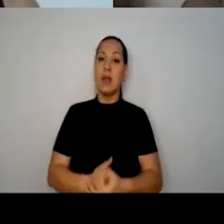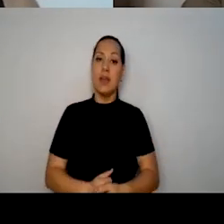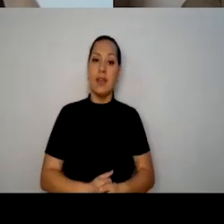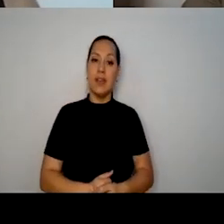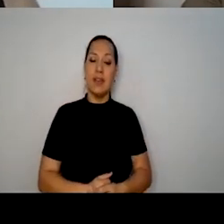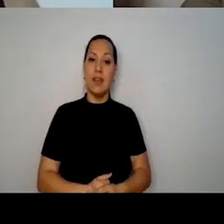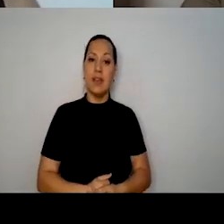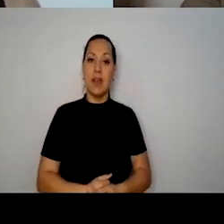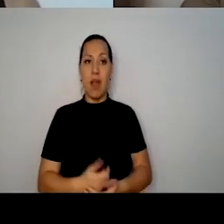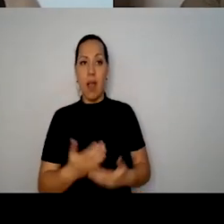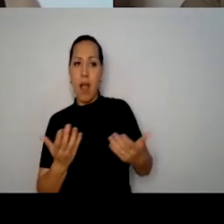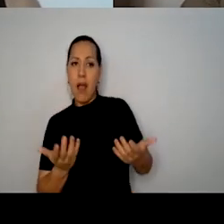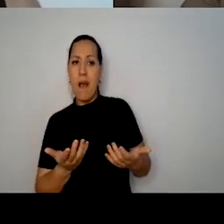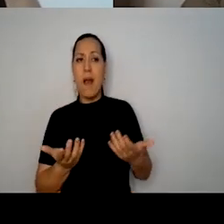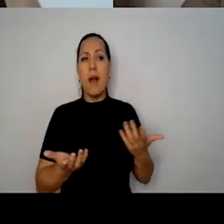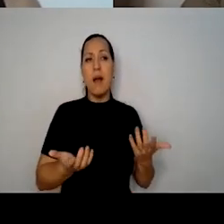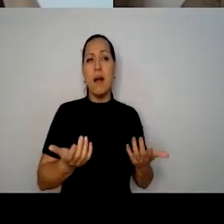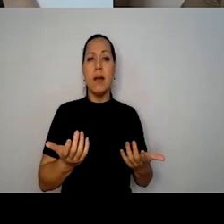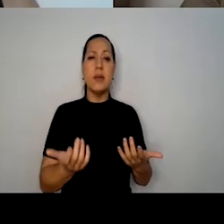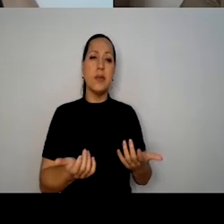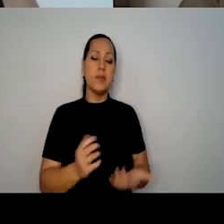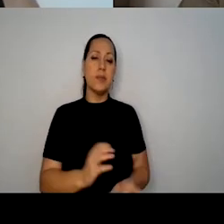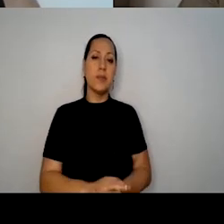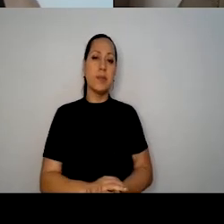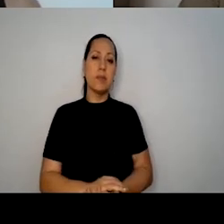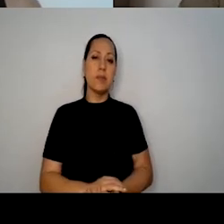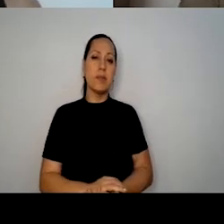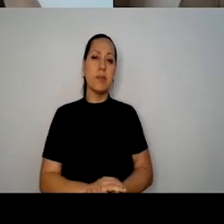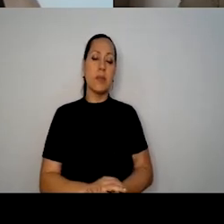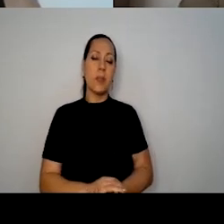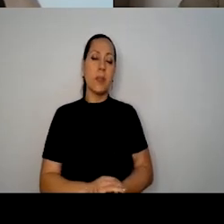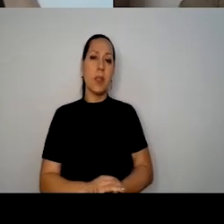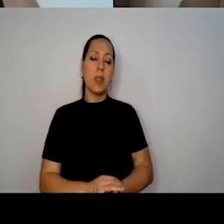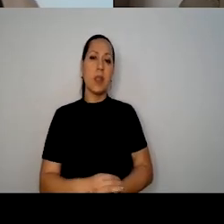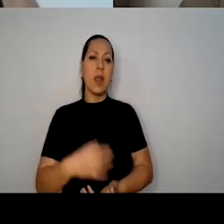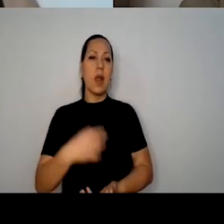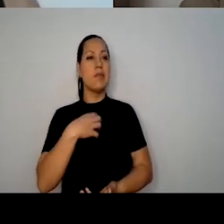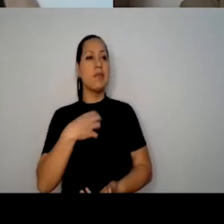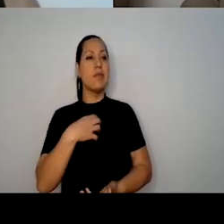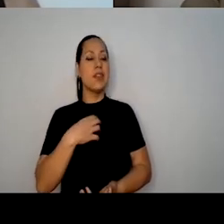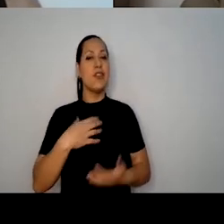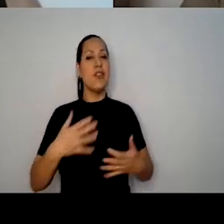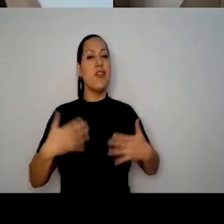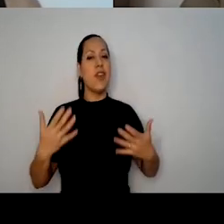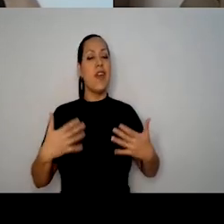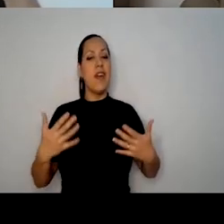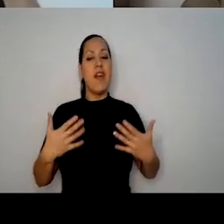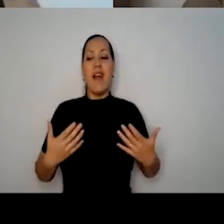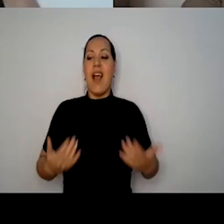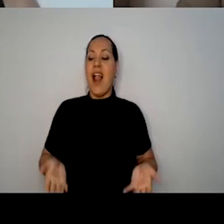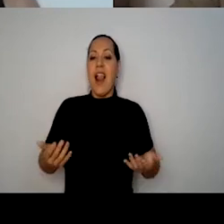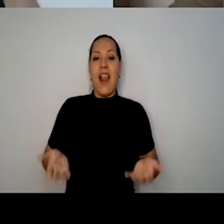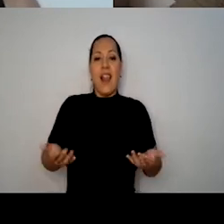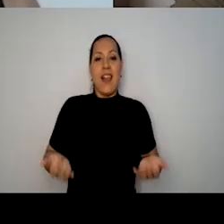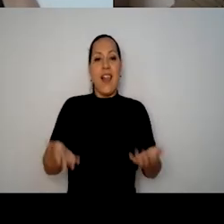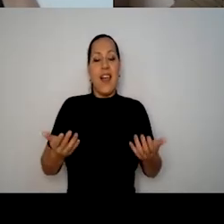ah, ela, ela, ela, eu senti que ela se aliviou. Eu falei, o que aconteceu com vocês? A gente se